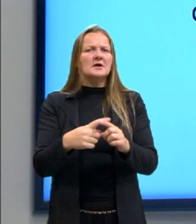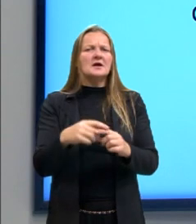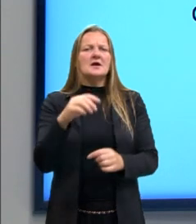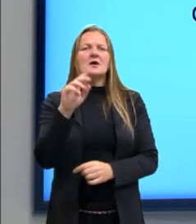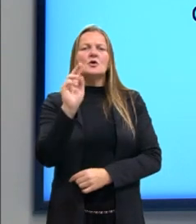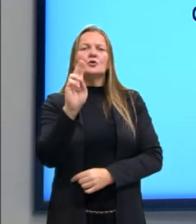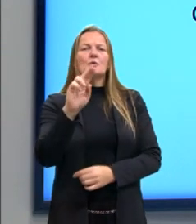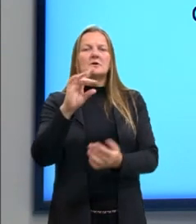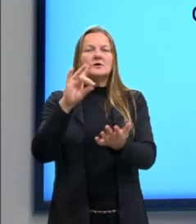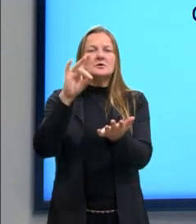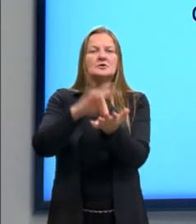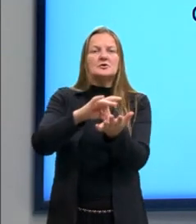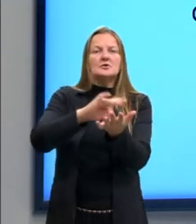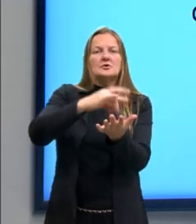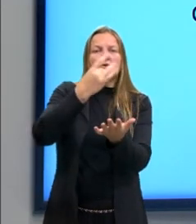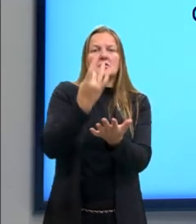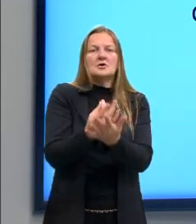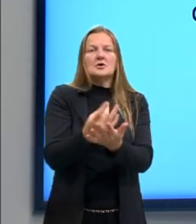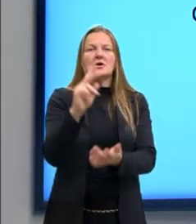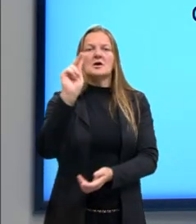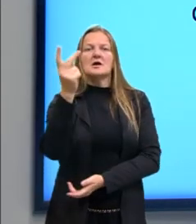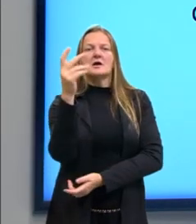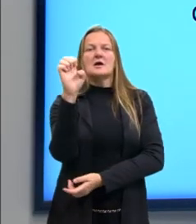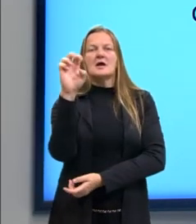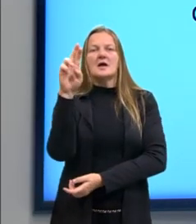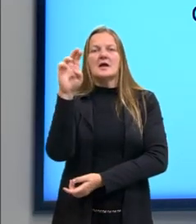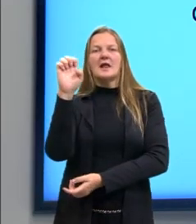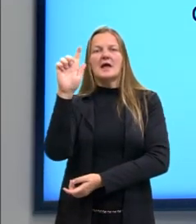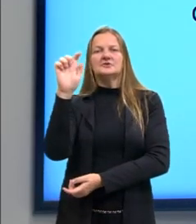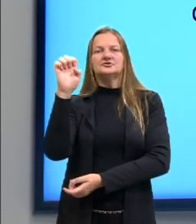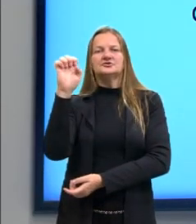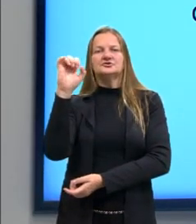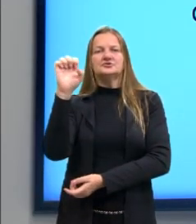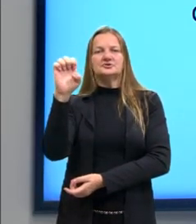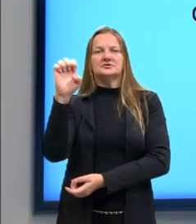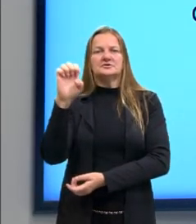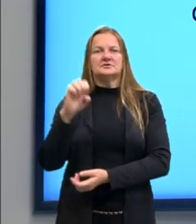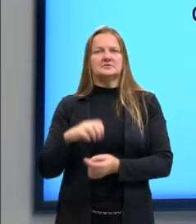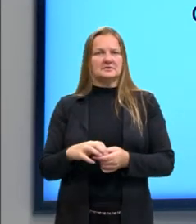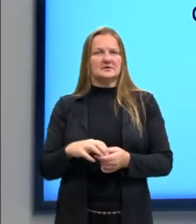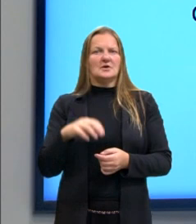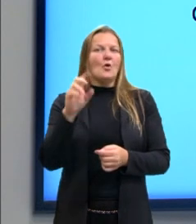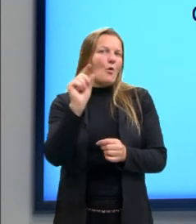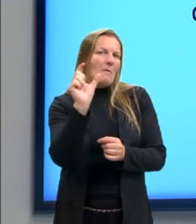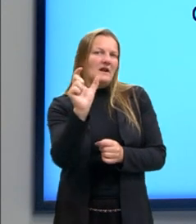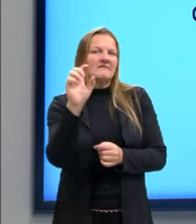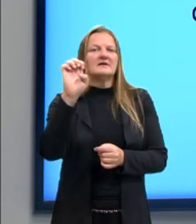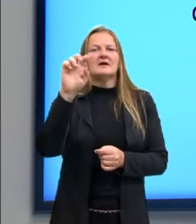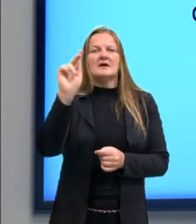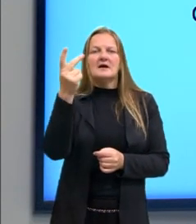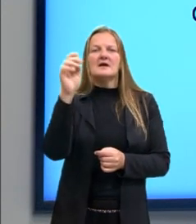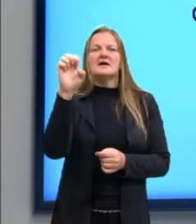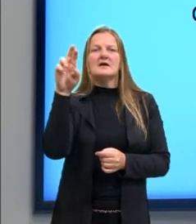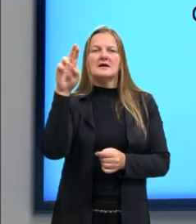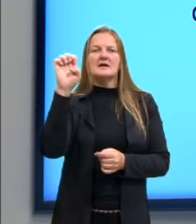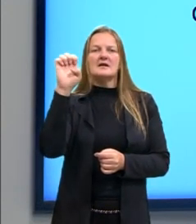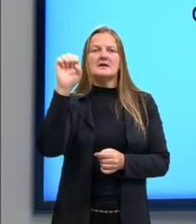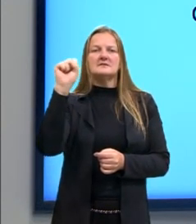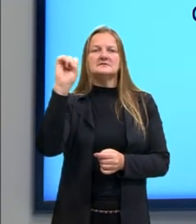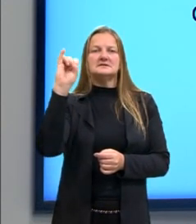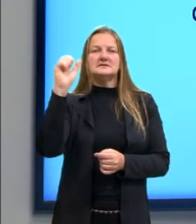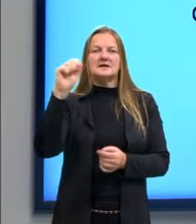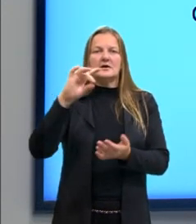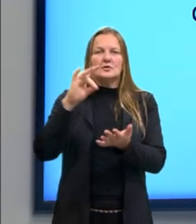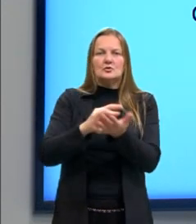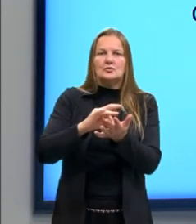heresia e a pessoa já era mandada ali para a fogueira. Então, era um período de muita violência, era um período de muito